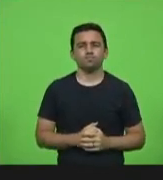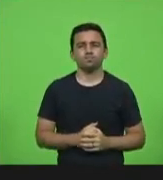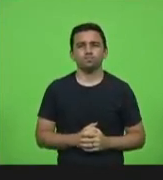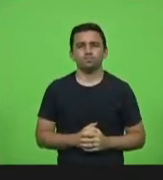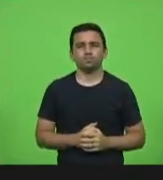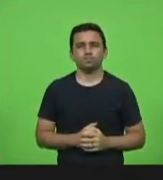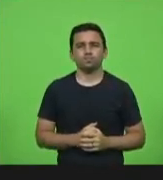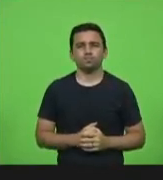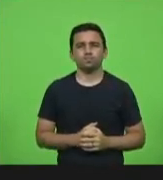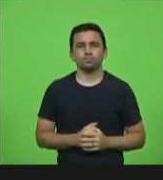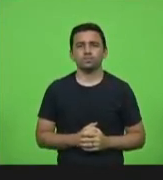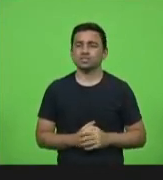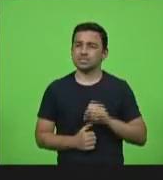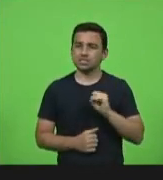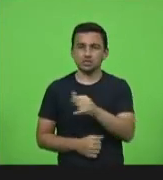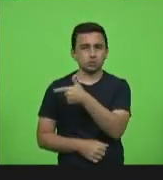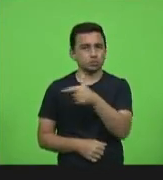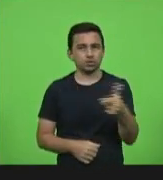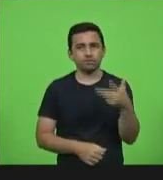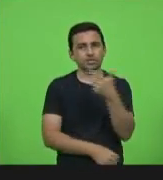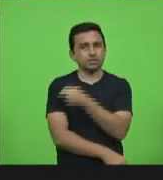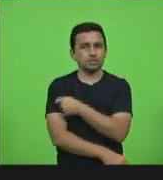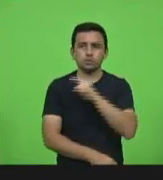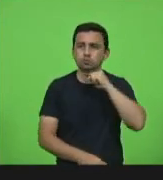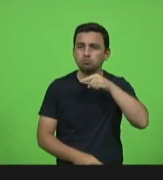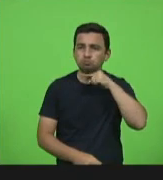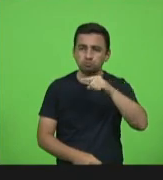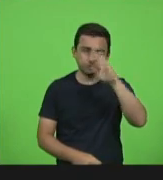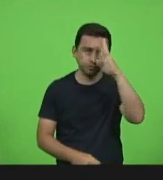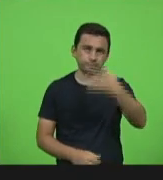Se não tiver vacina, não tem solução, presidente.